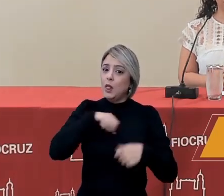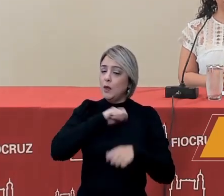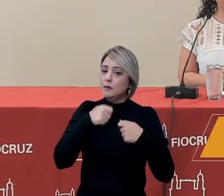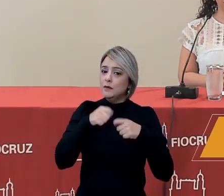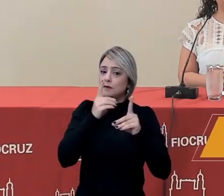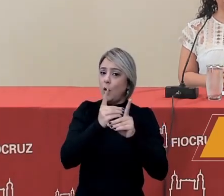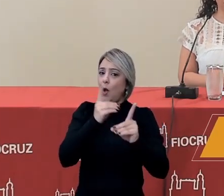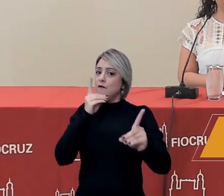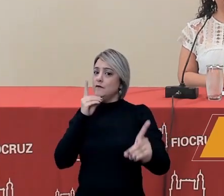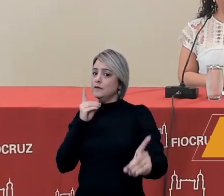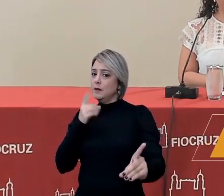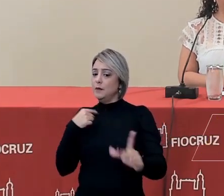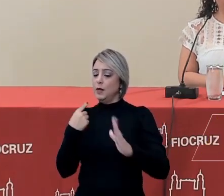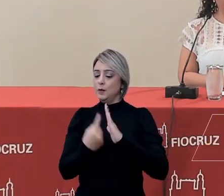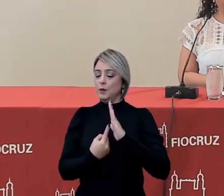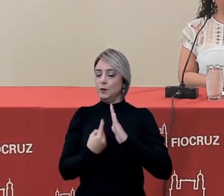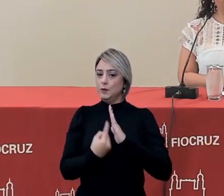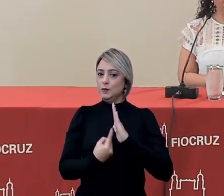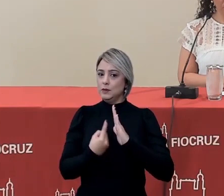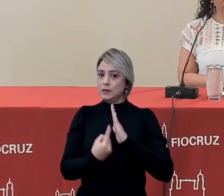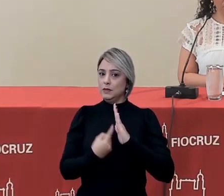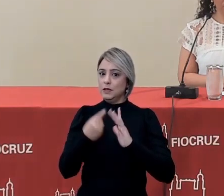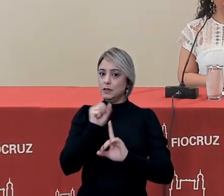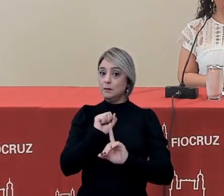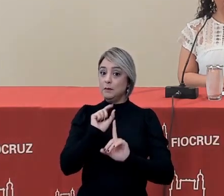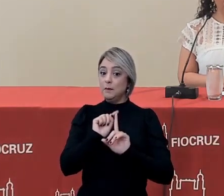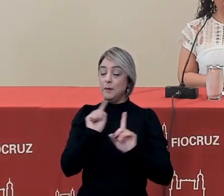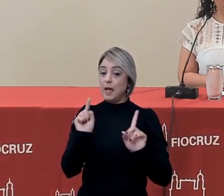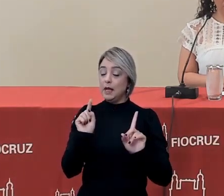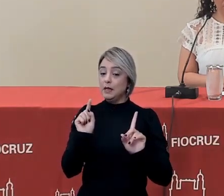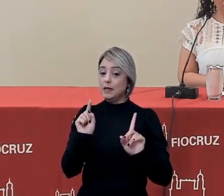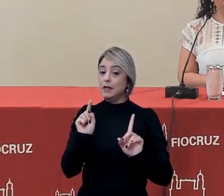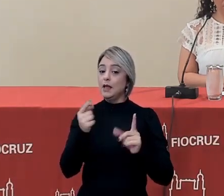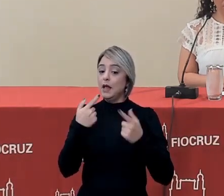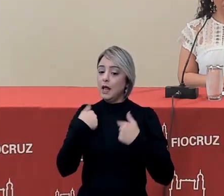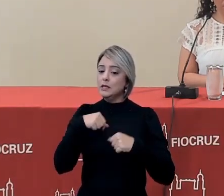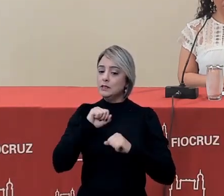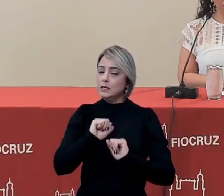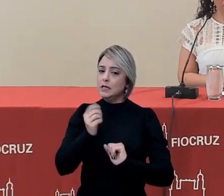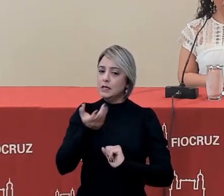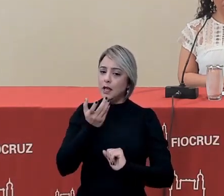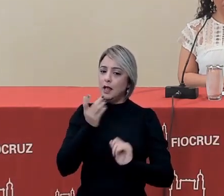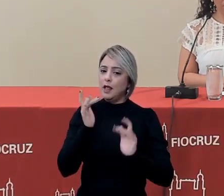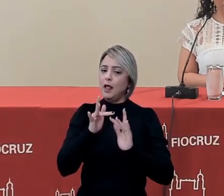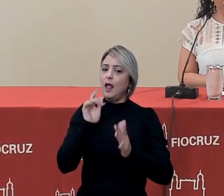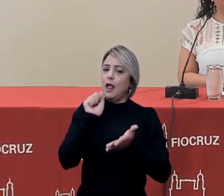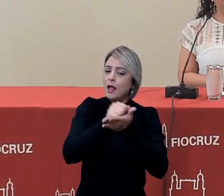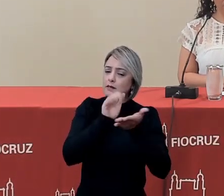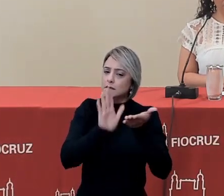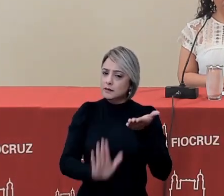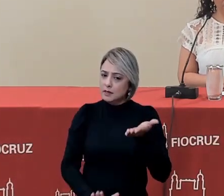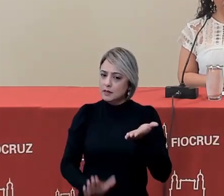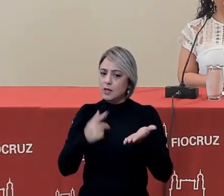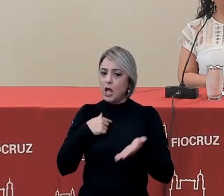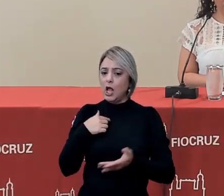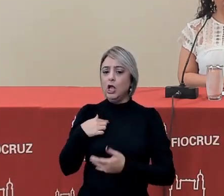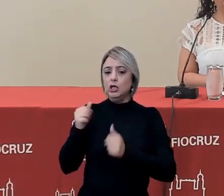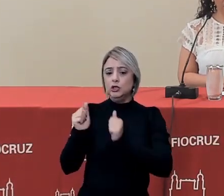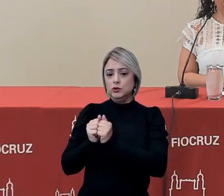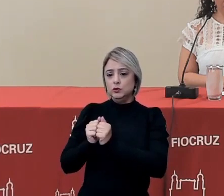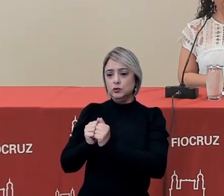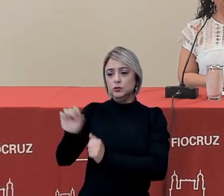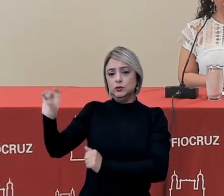um afastamento, um isolamento social, mas a gente pretende manter com as atividades. E, ao meu lado,